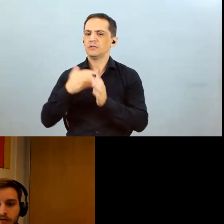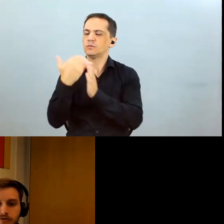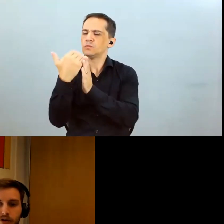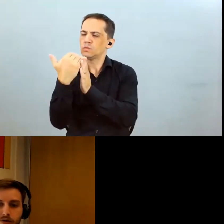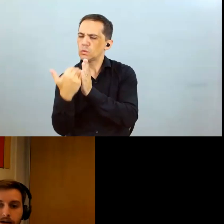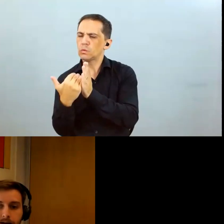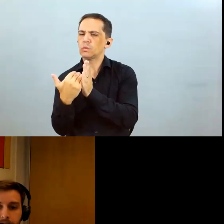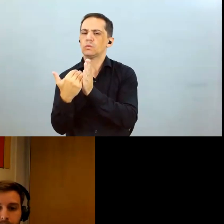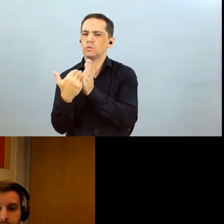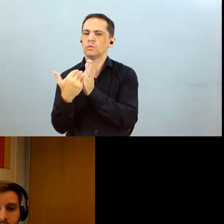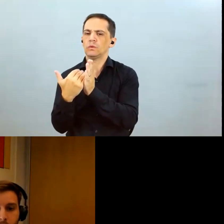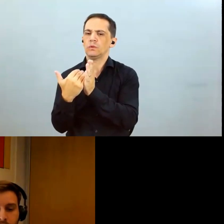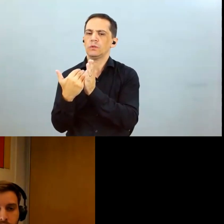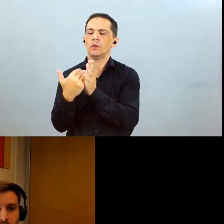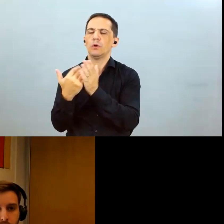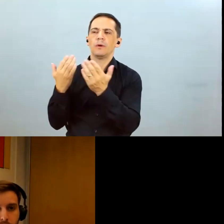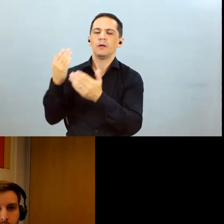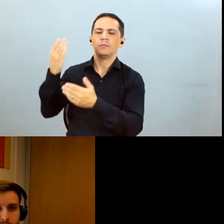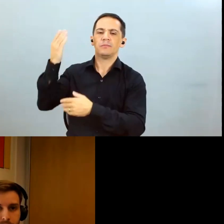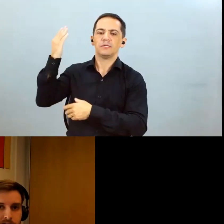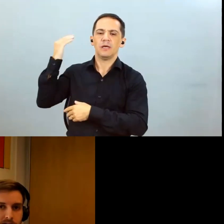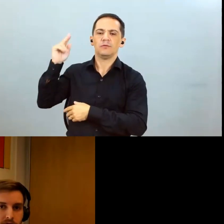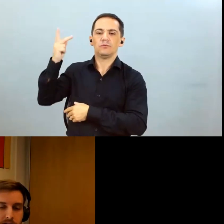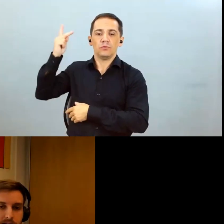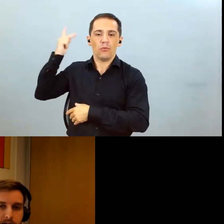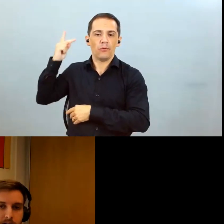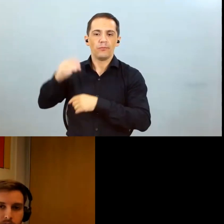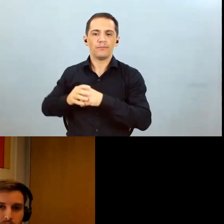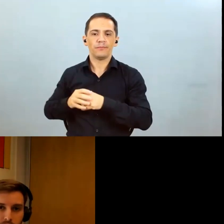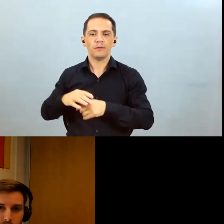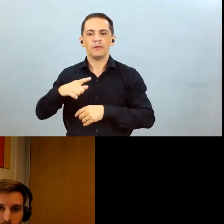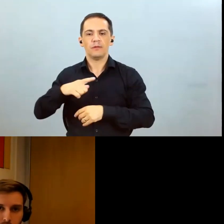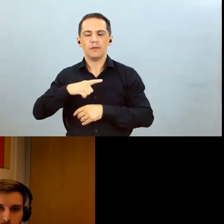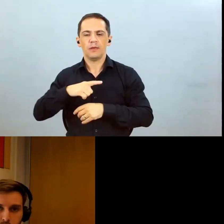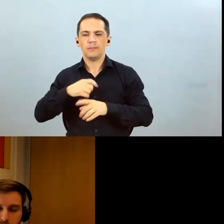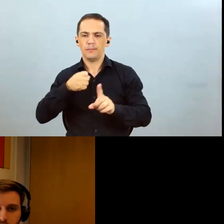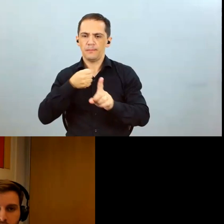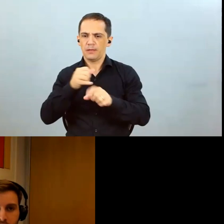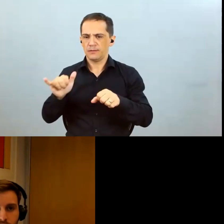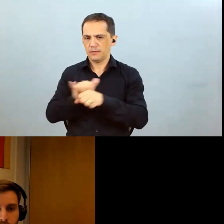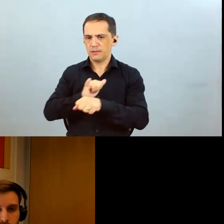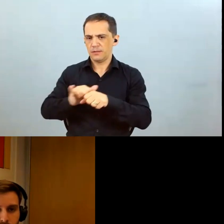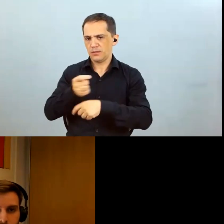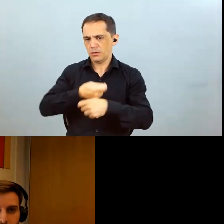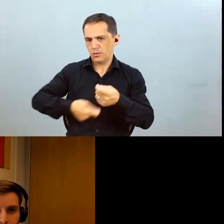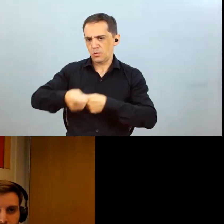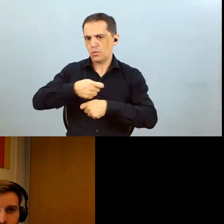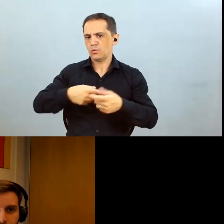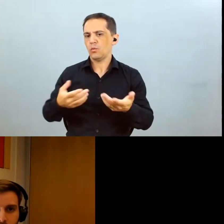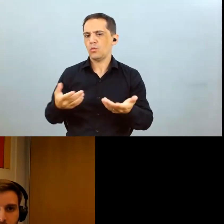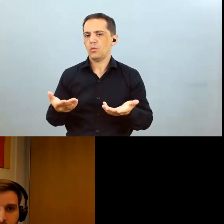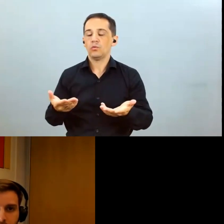do que o histórico e como é que isso impacta tanto estratégia comercial quanto potenciais novos